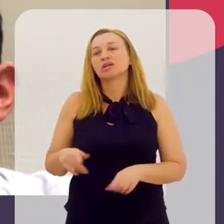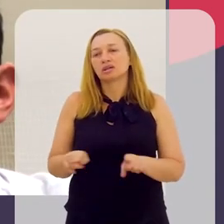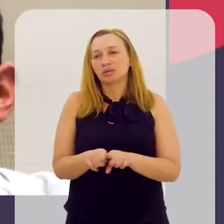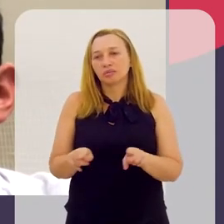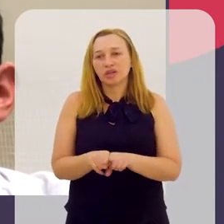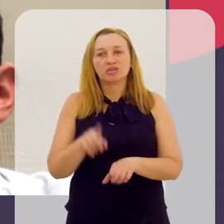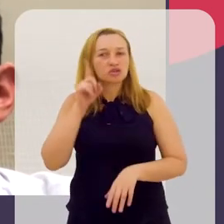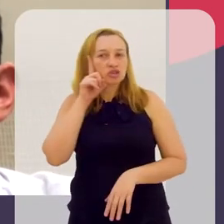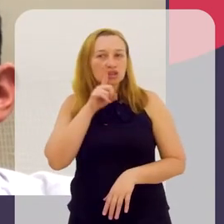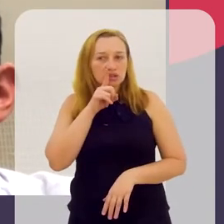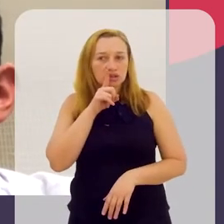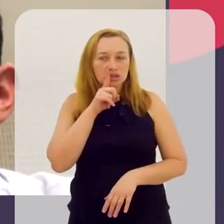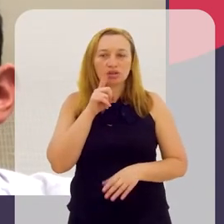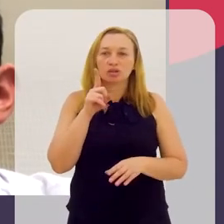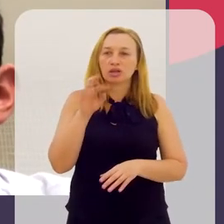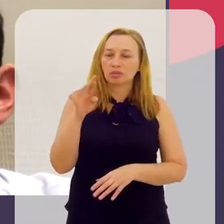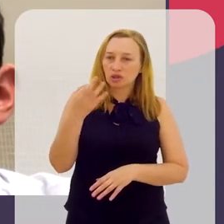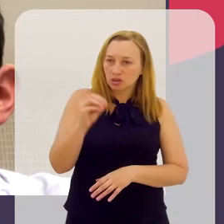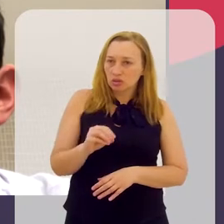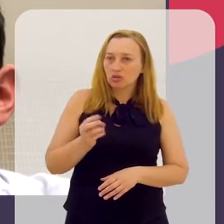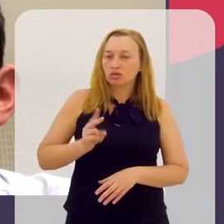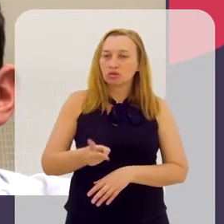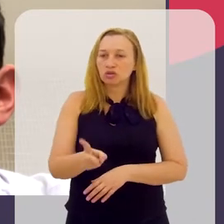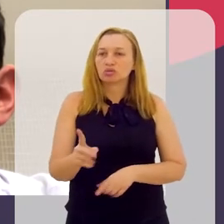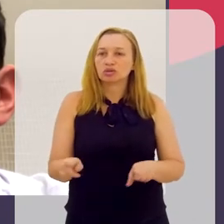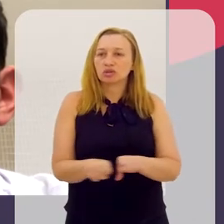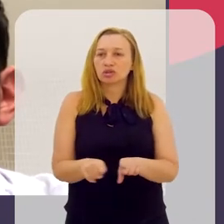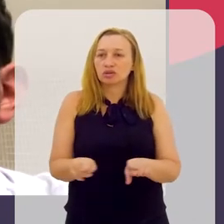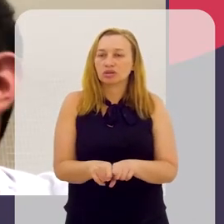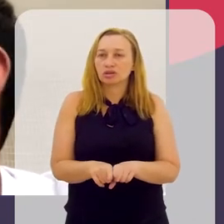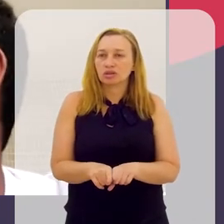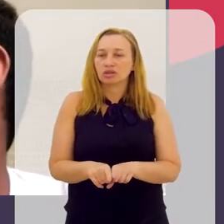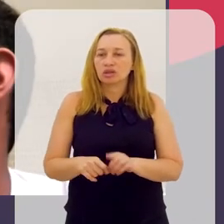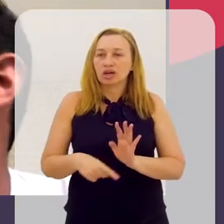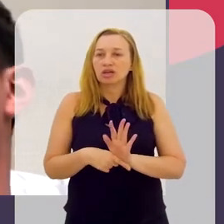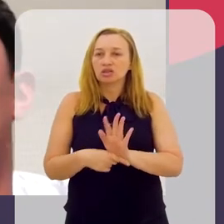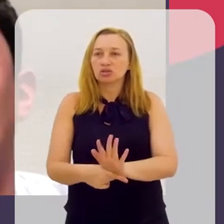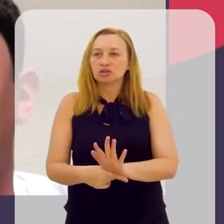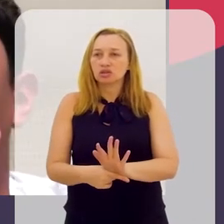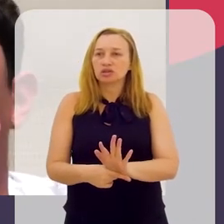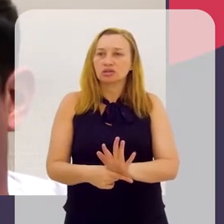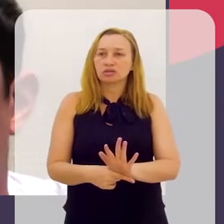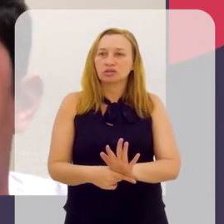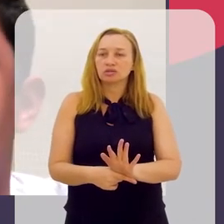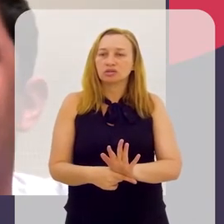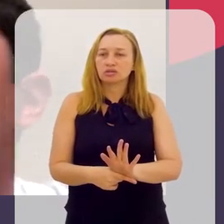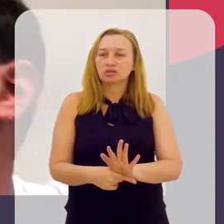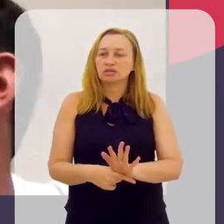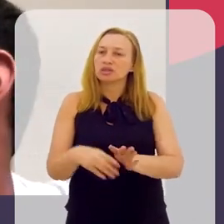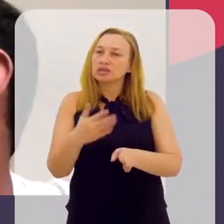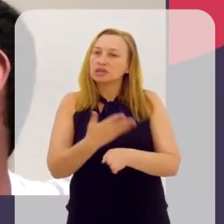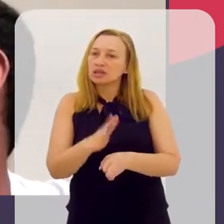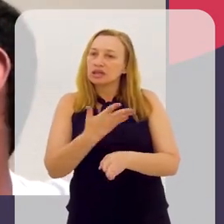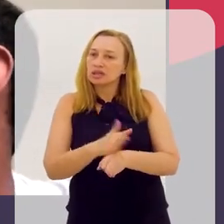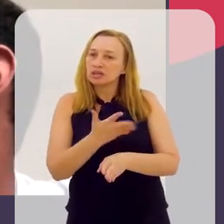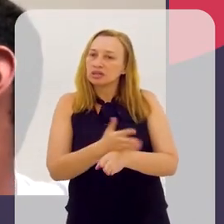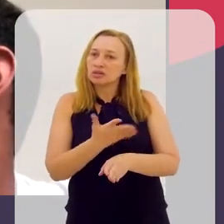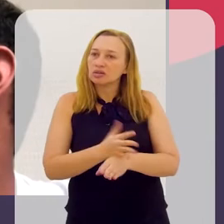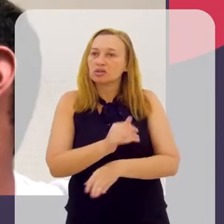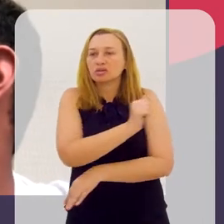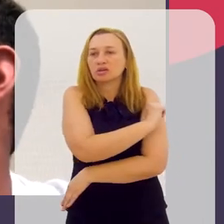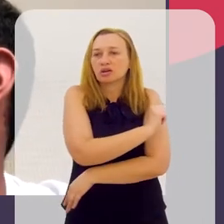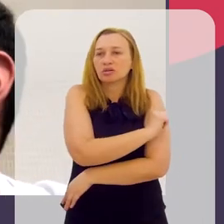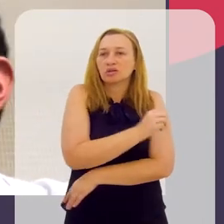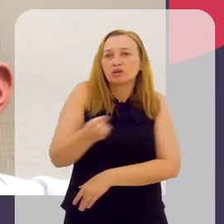também. Aqui no laboratório, eu continuo também ajudando na parte de treinamento dos